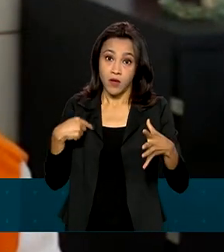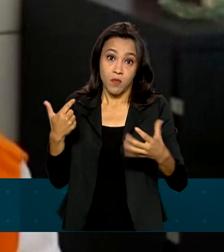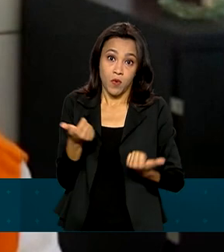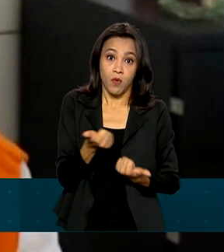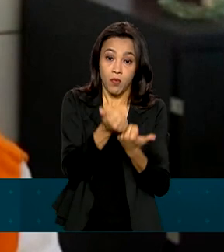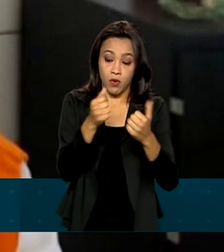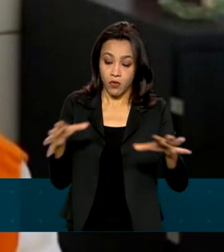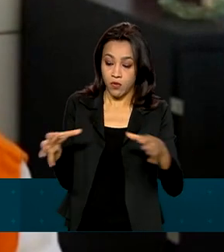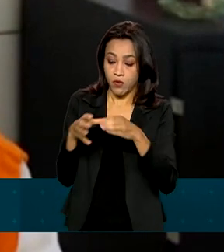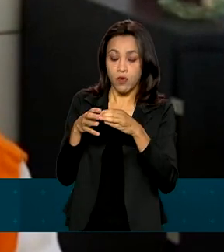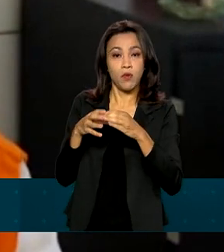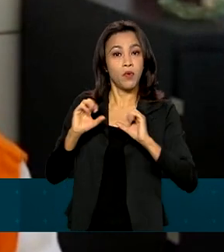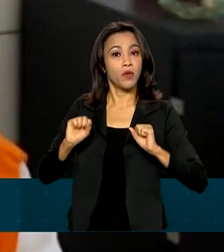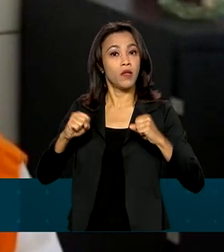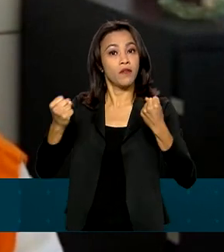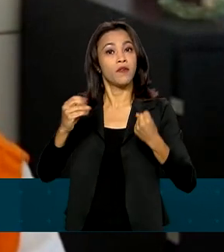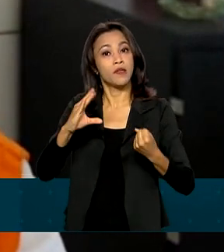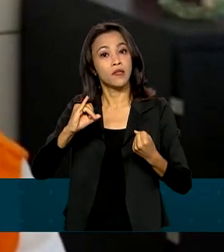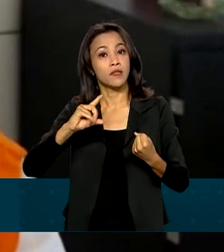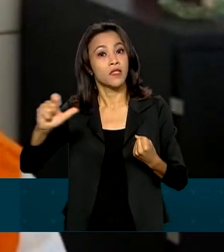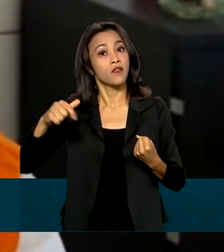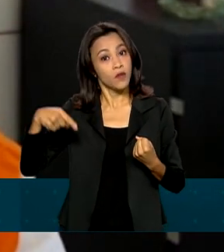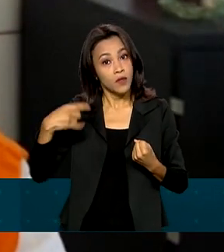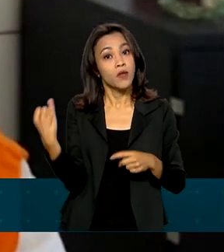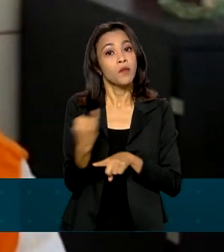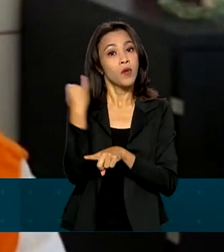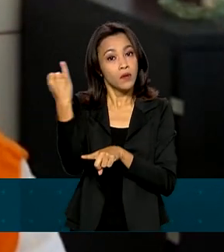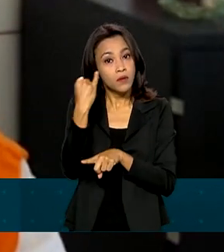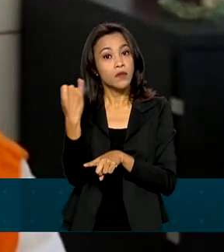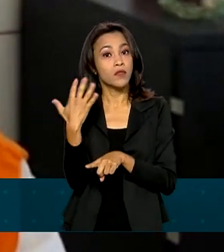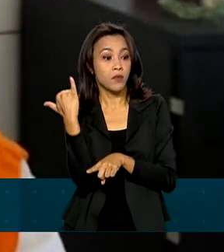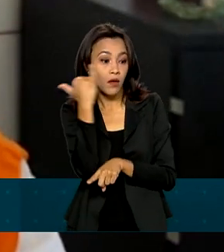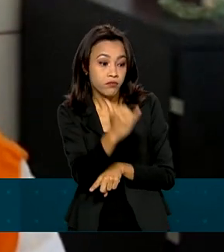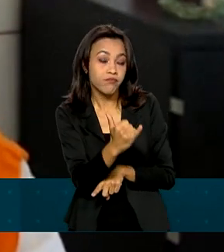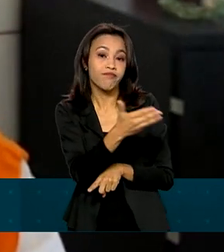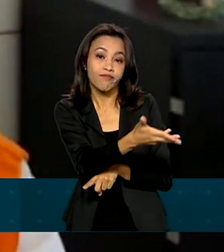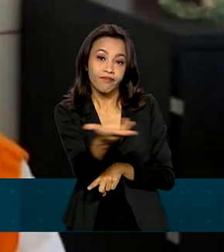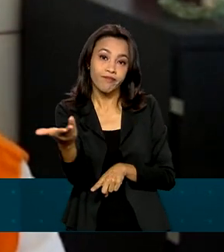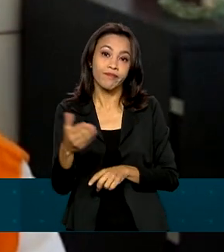caso, Defesa Civil local, a importância delas para estar mudando a realidade.